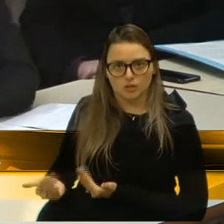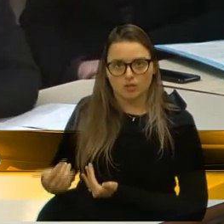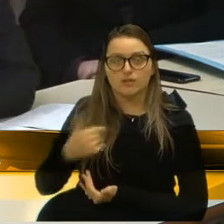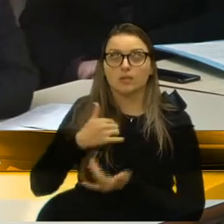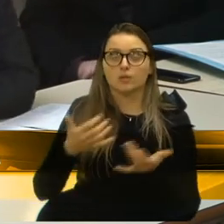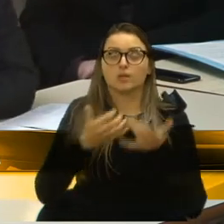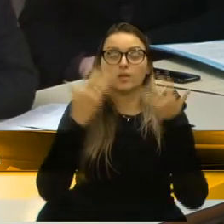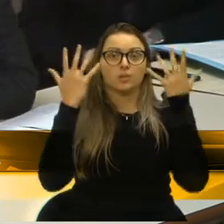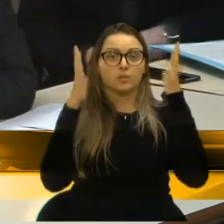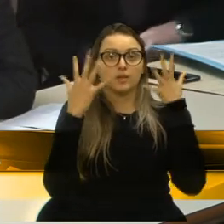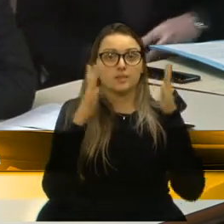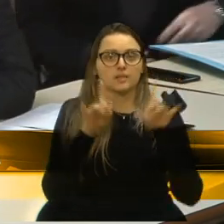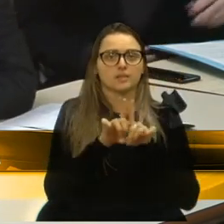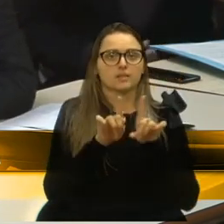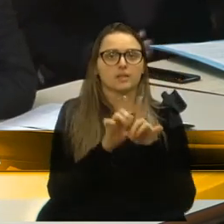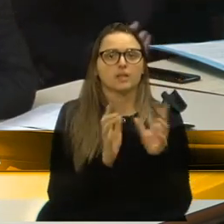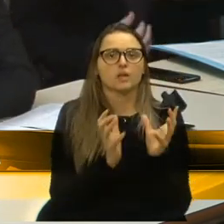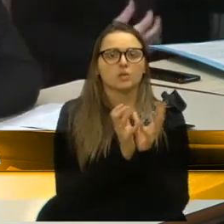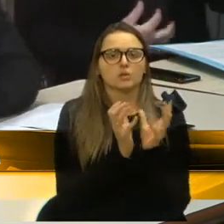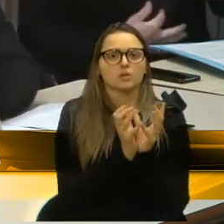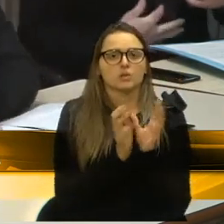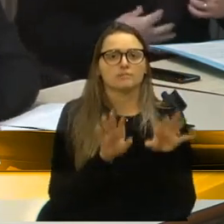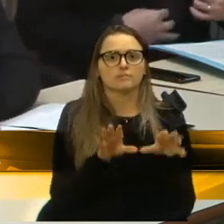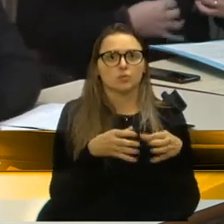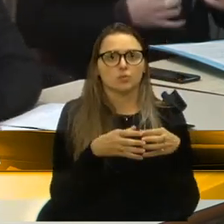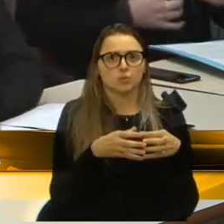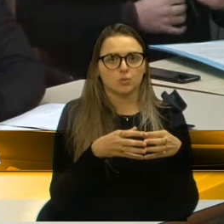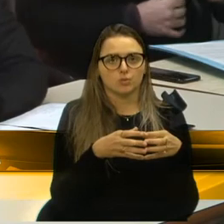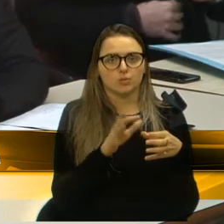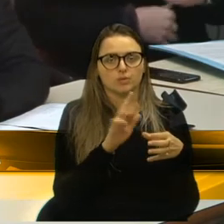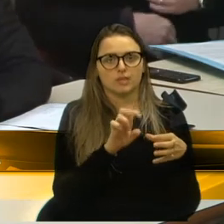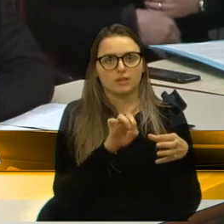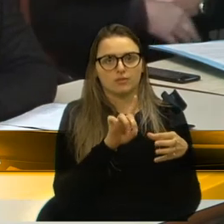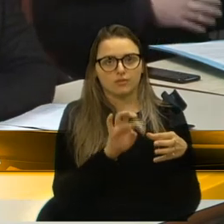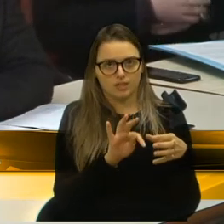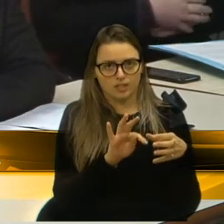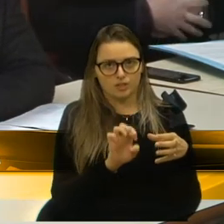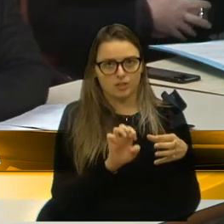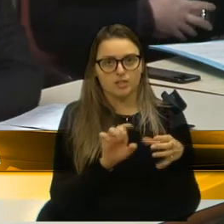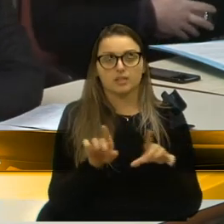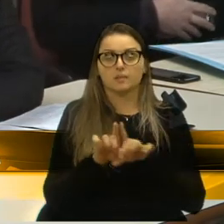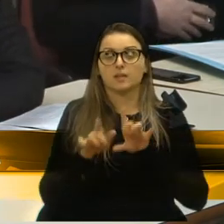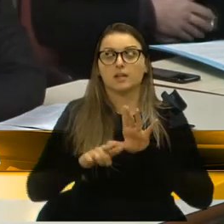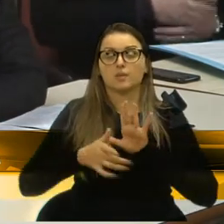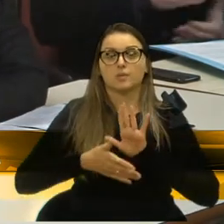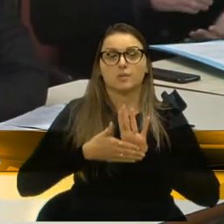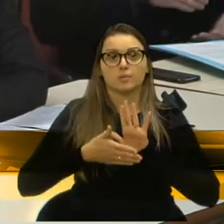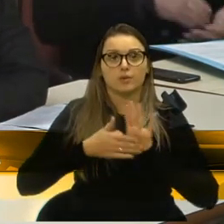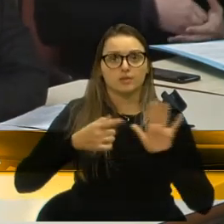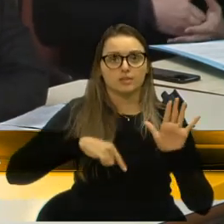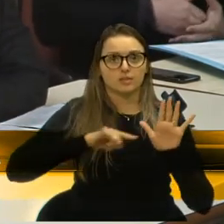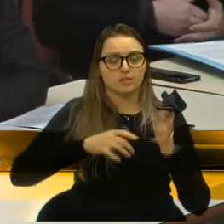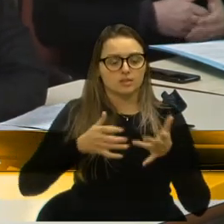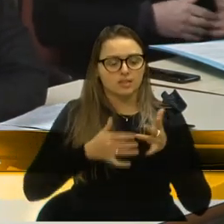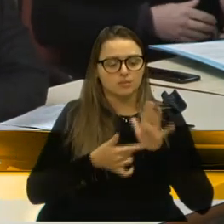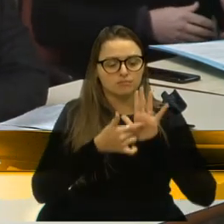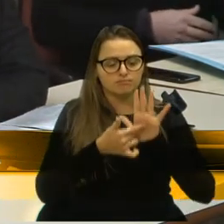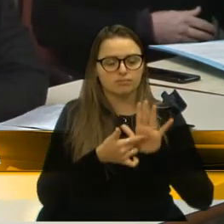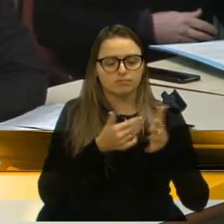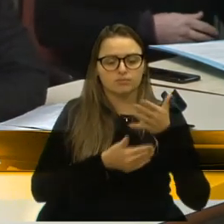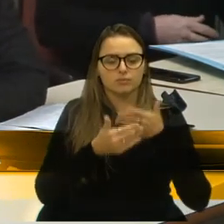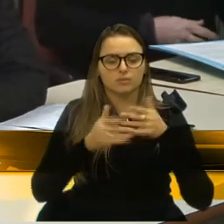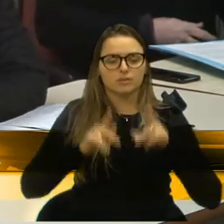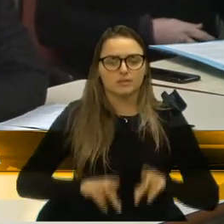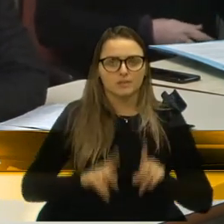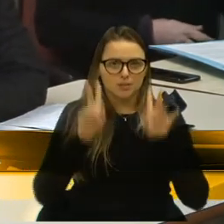parabenizar também os colegas da Frente Parlamentar. É um propósito que nós queremos chamar a atenção de toda a